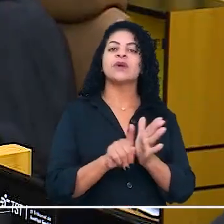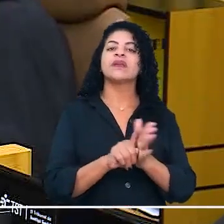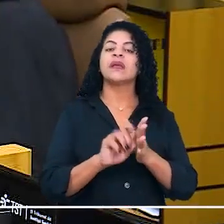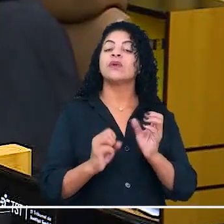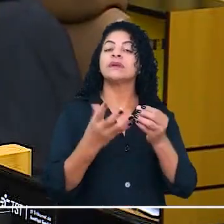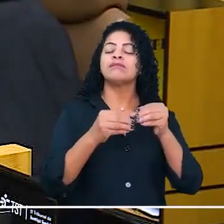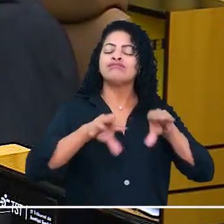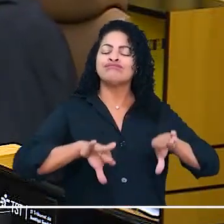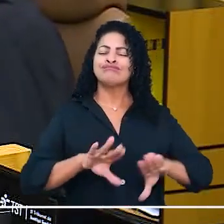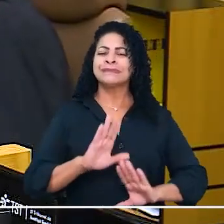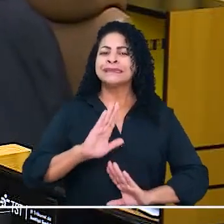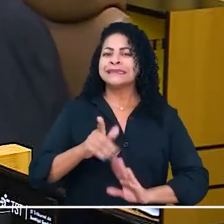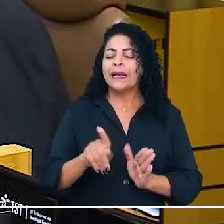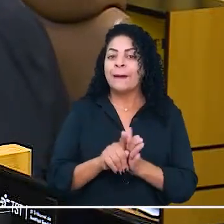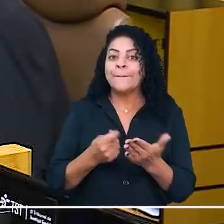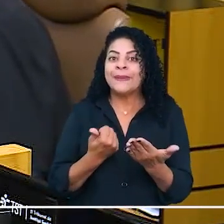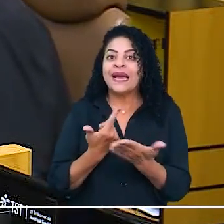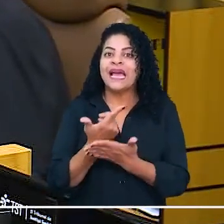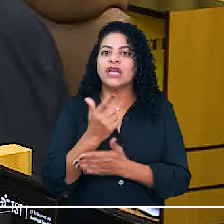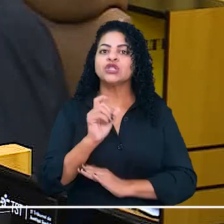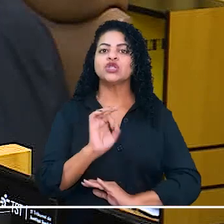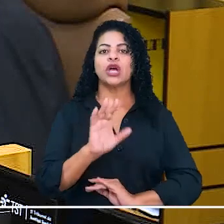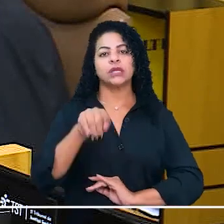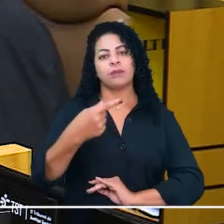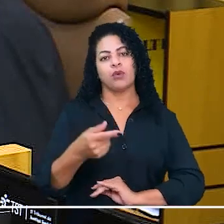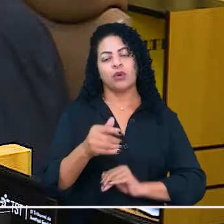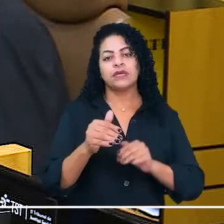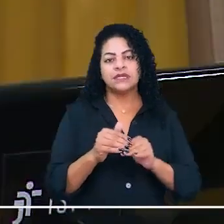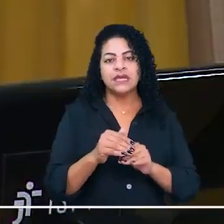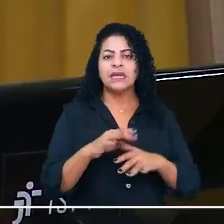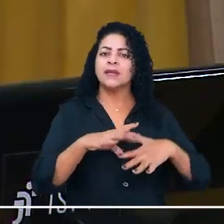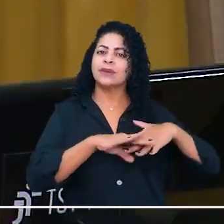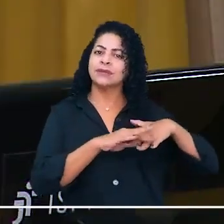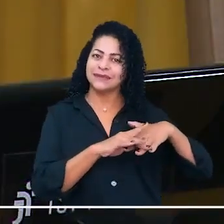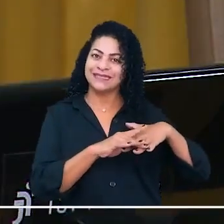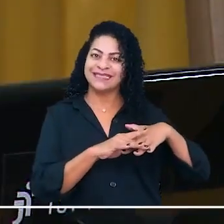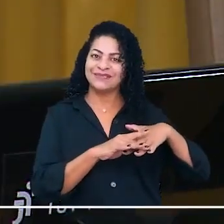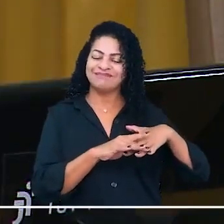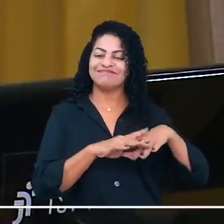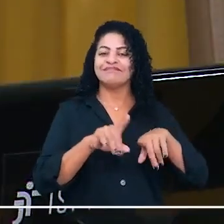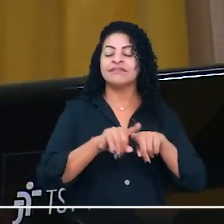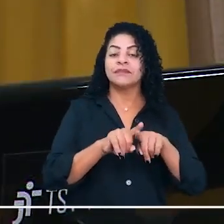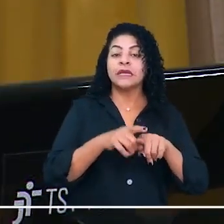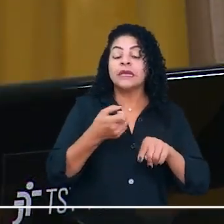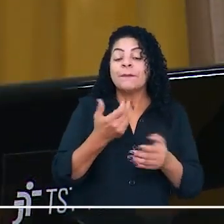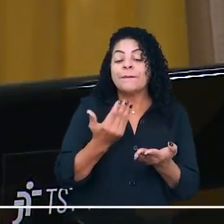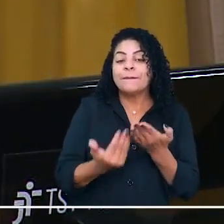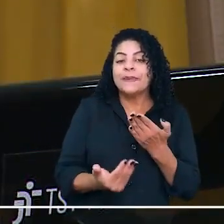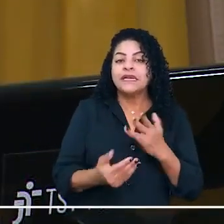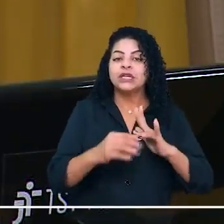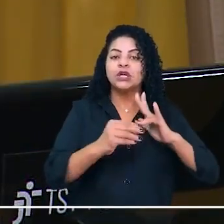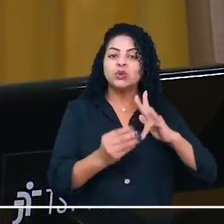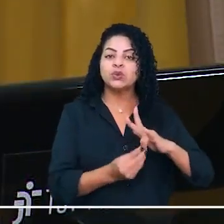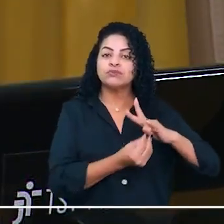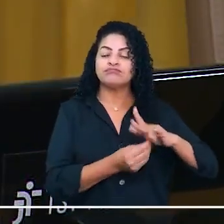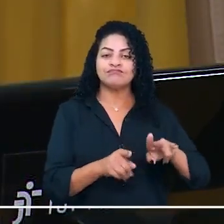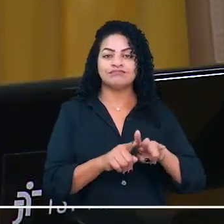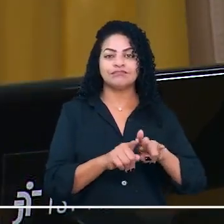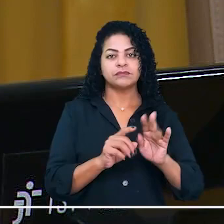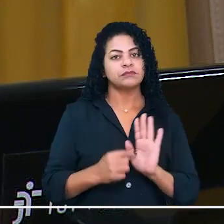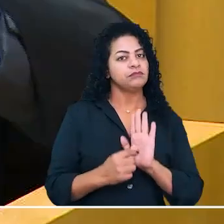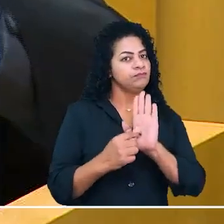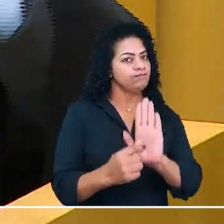danos sofridos deve ser paga apenas após o período da doença ou da consolidação das lesões, quando fica